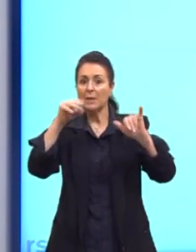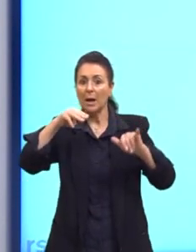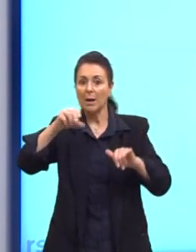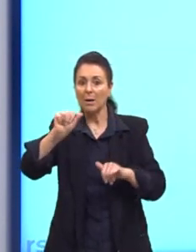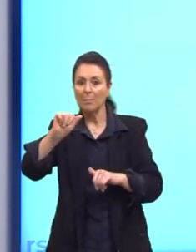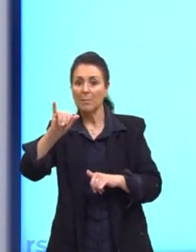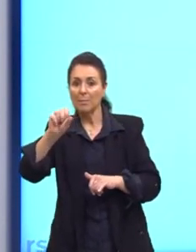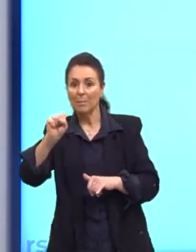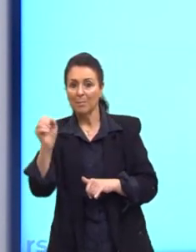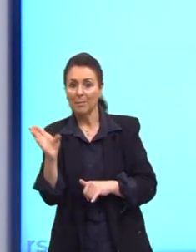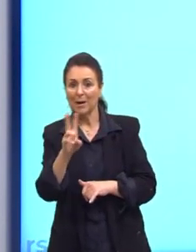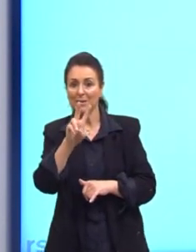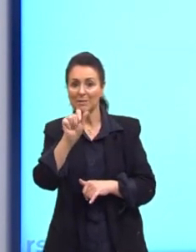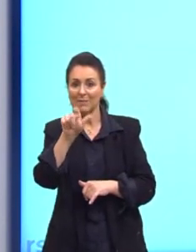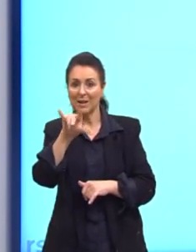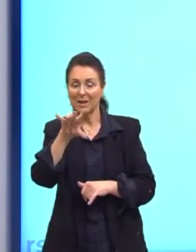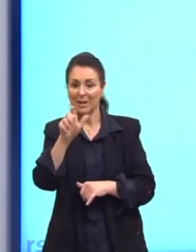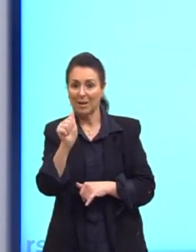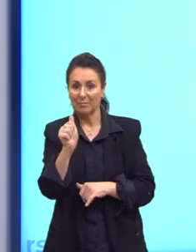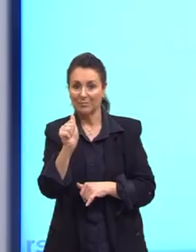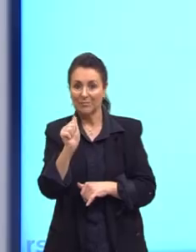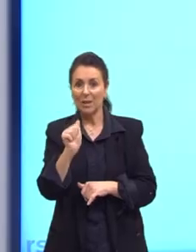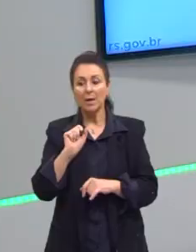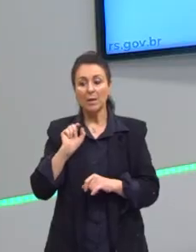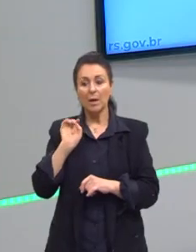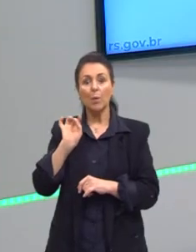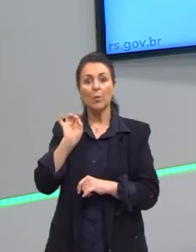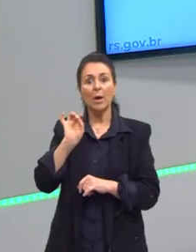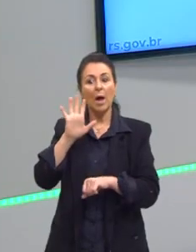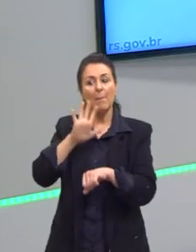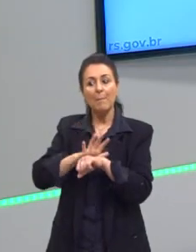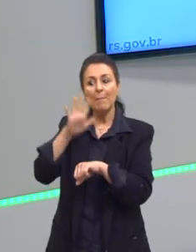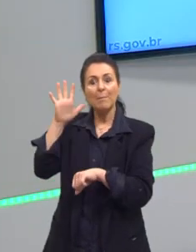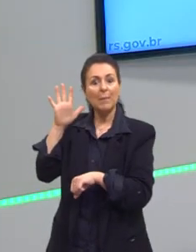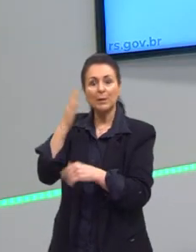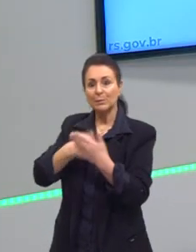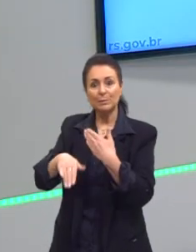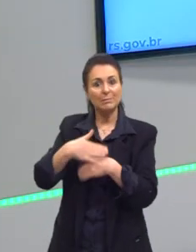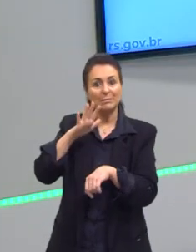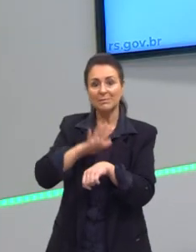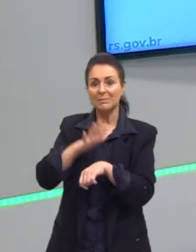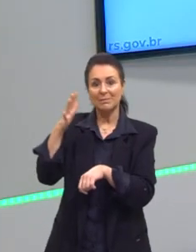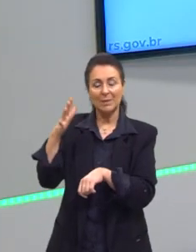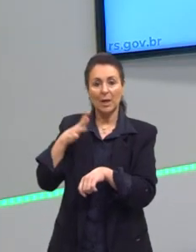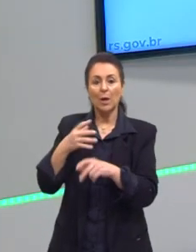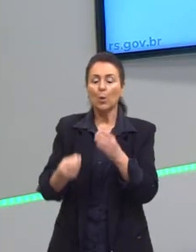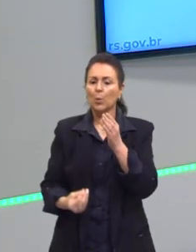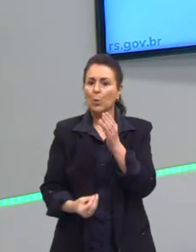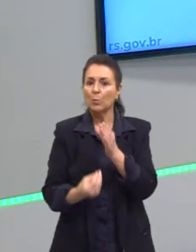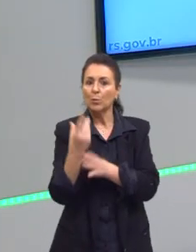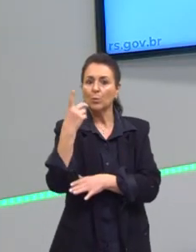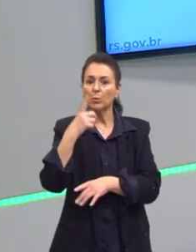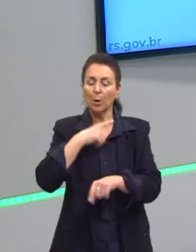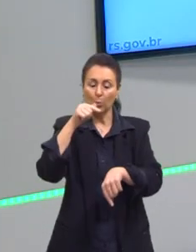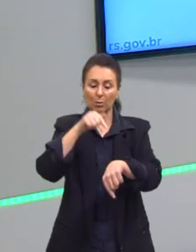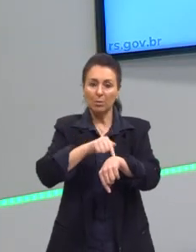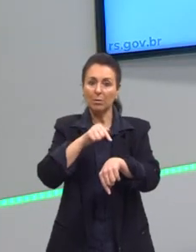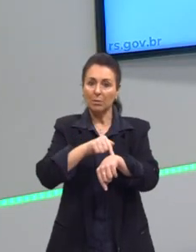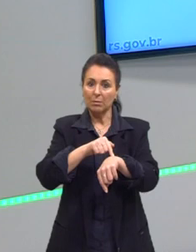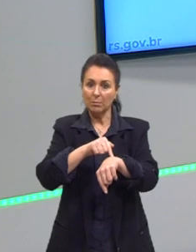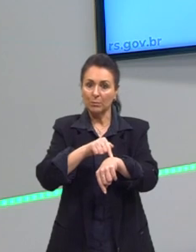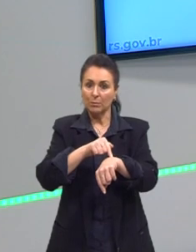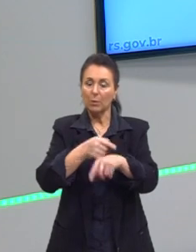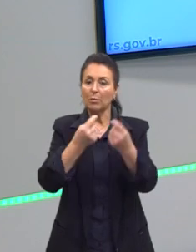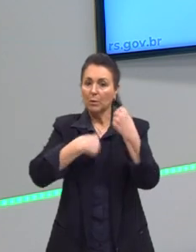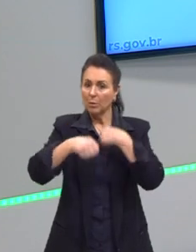também já vimos, que a mais-valia é aquele... Todo produto tem um tempo socialmente econômico. O que